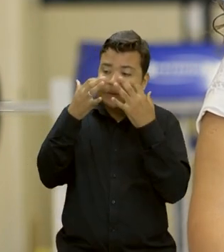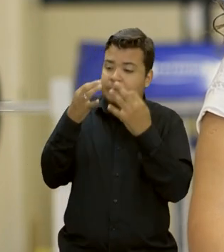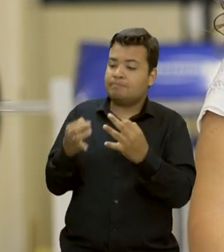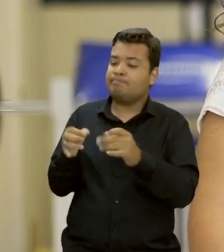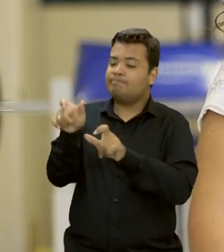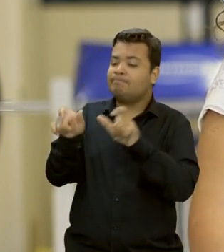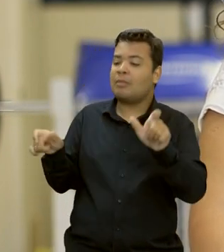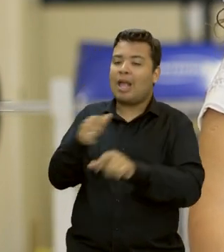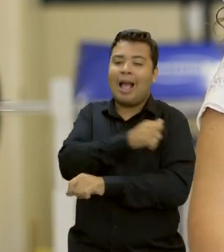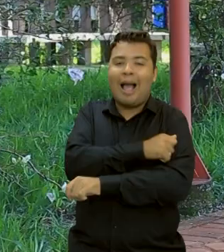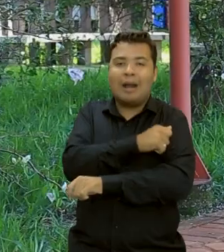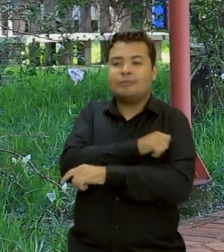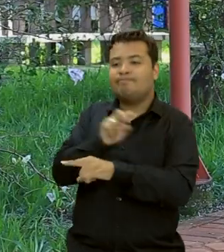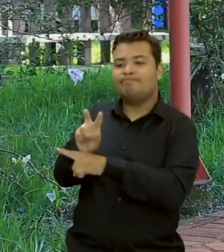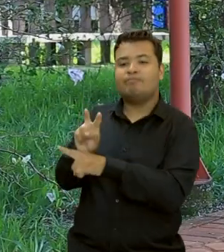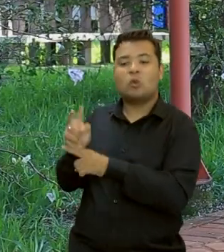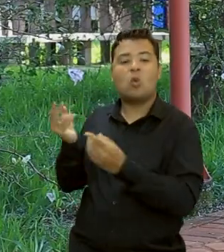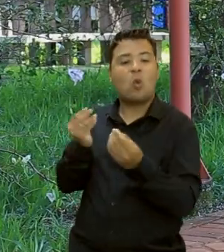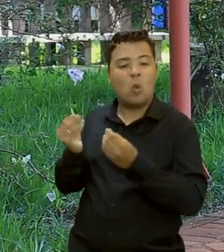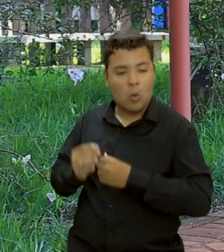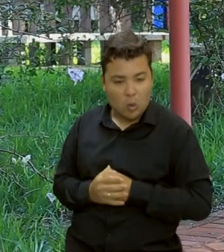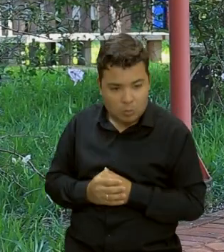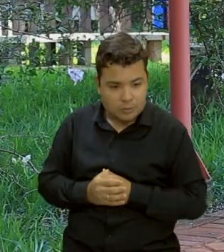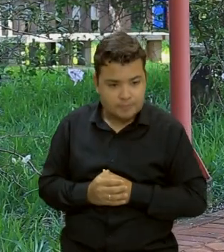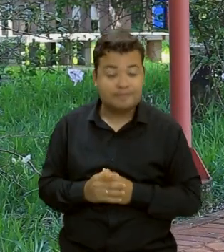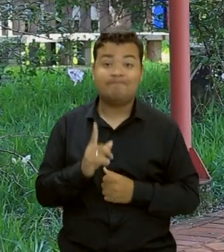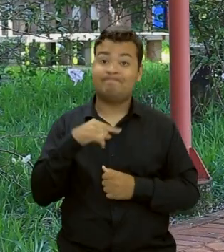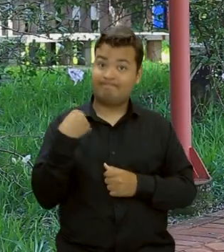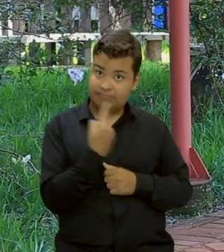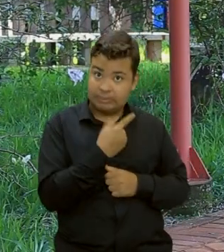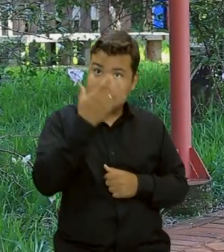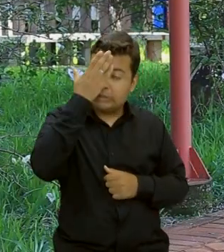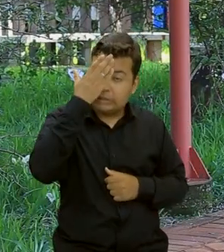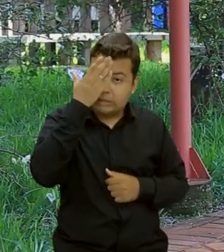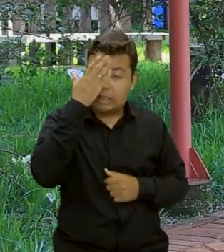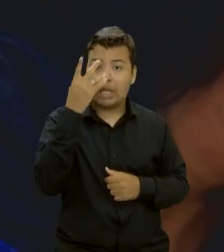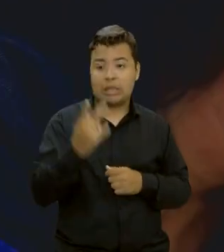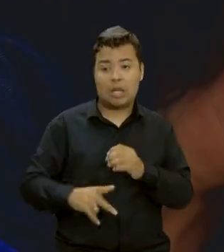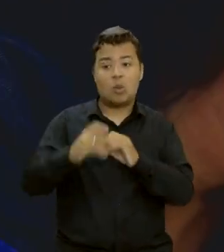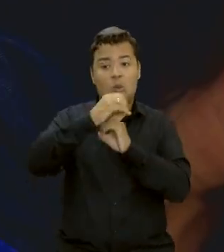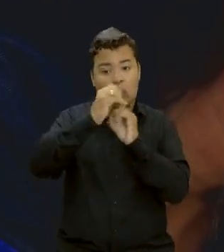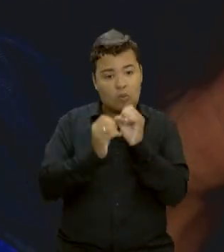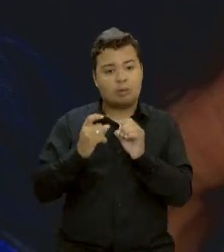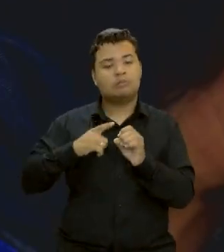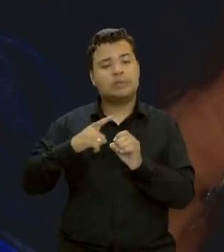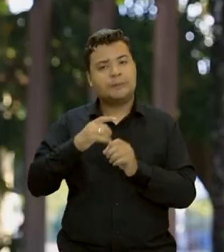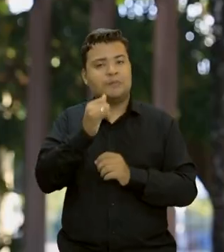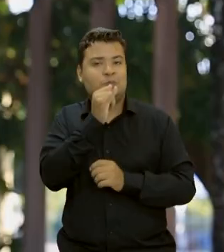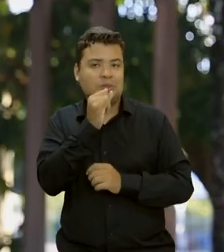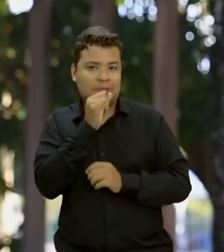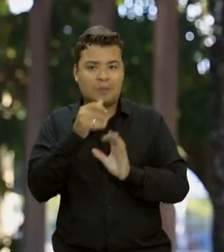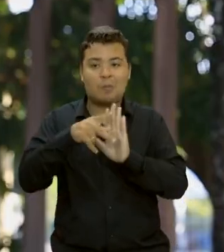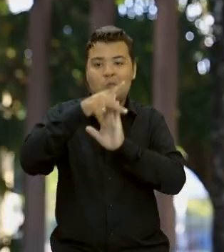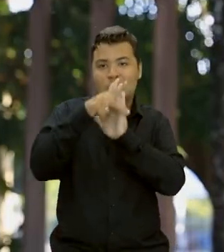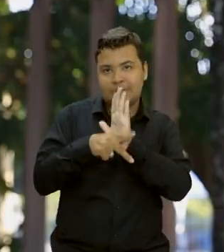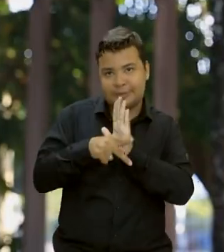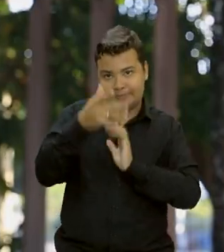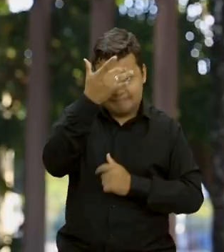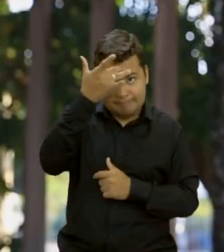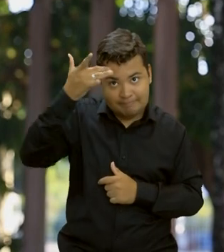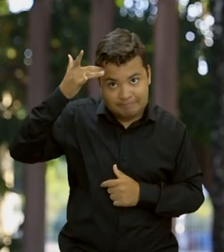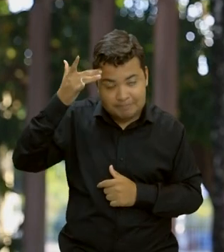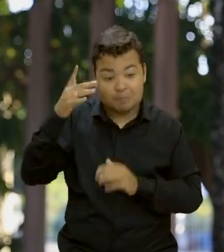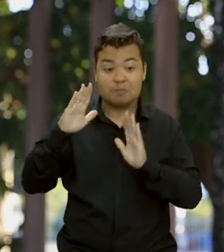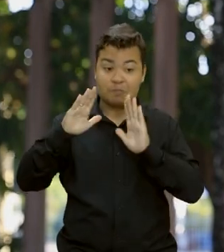desse estudante universitário. Nós sabemos que existem iniciativas dentro da própria UFG, como Saudavelmente, que trabalha para poder